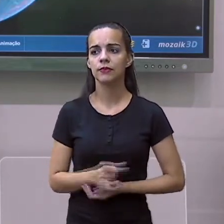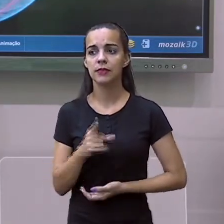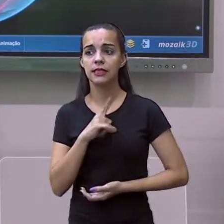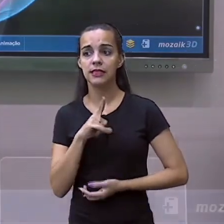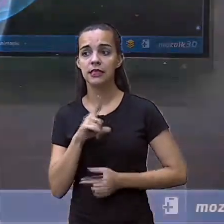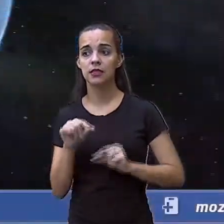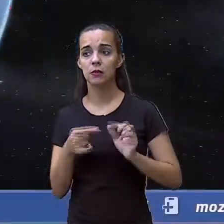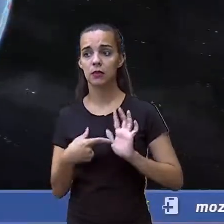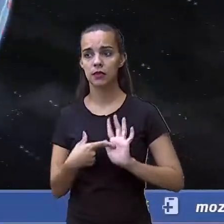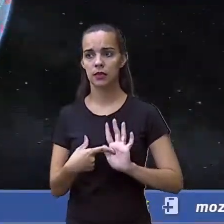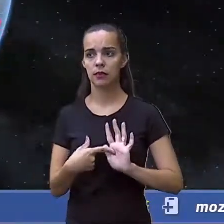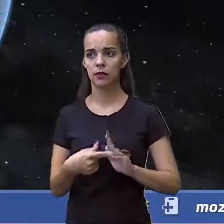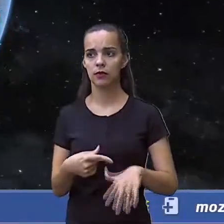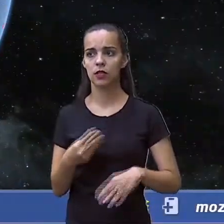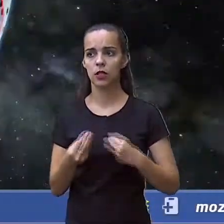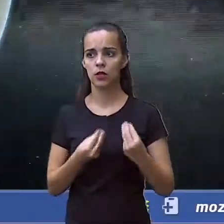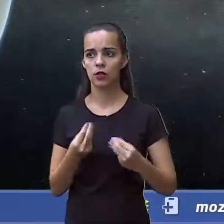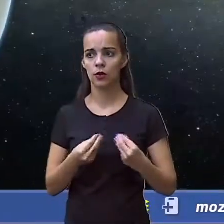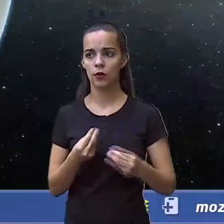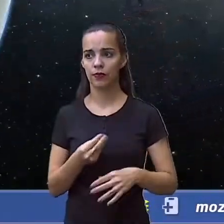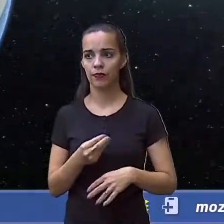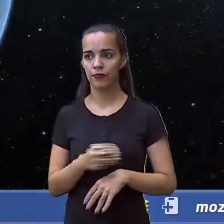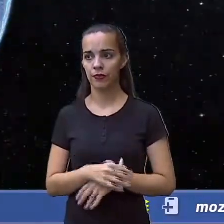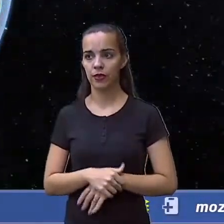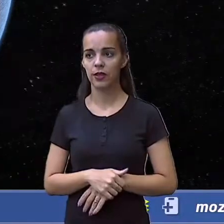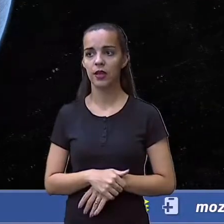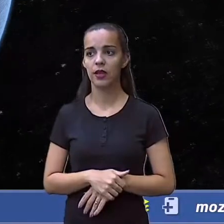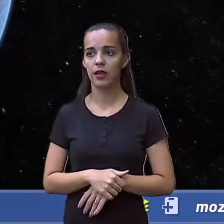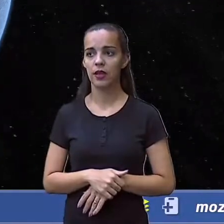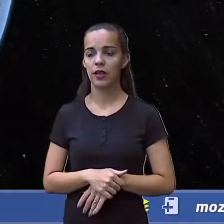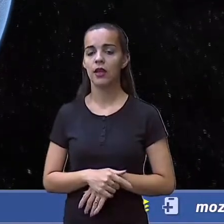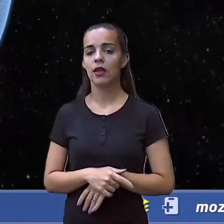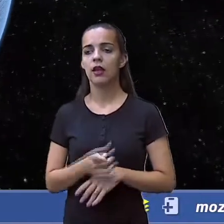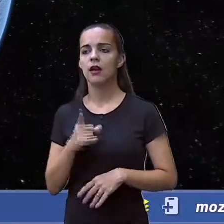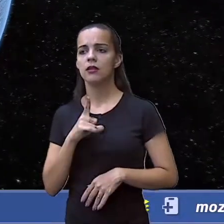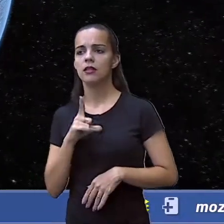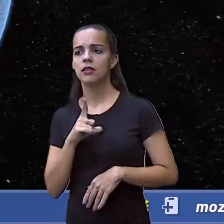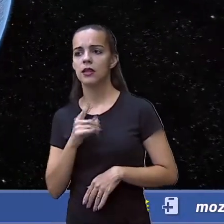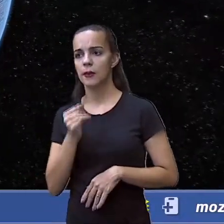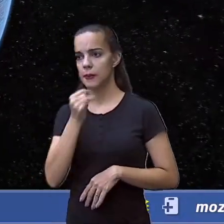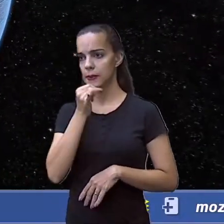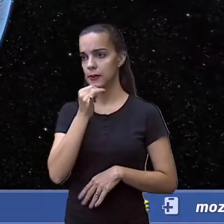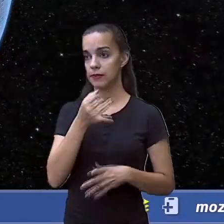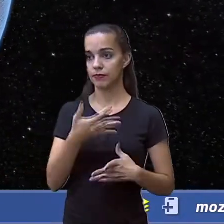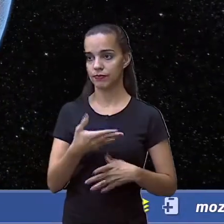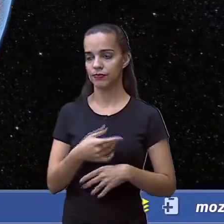podemos observar que, vamos achar aqui, né? Olhem bem.